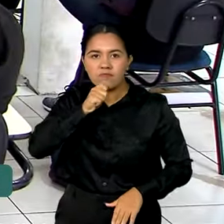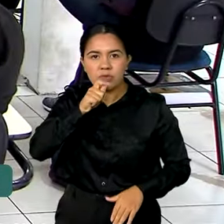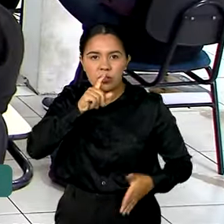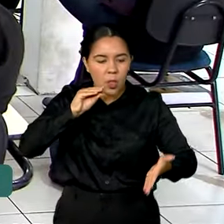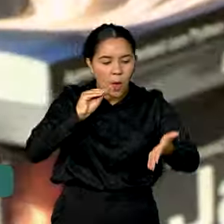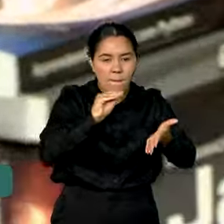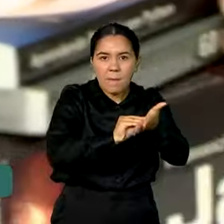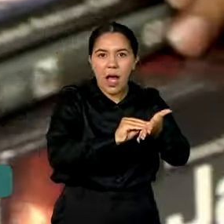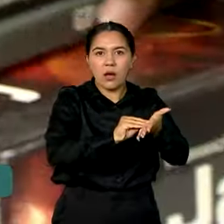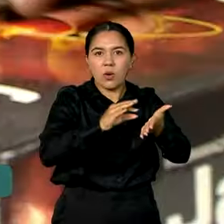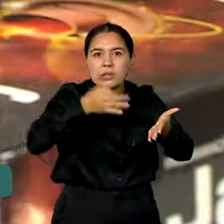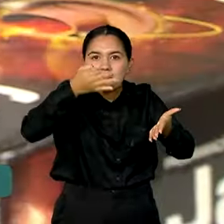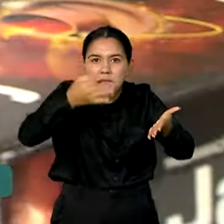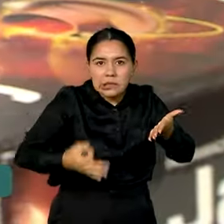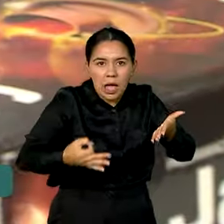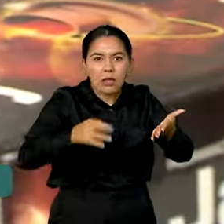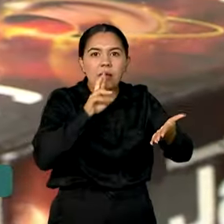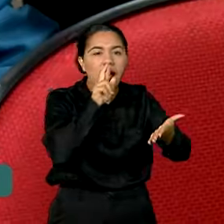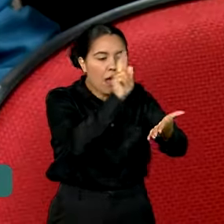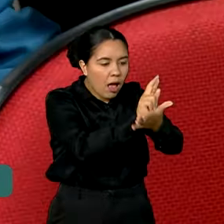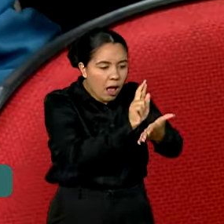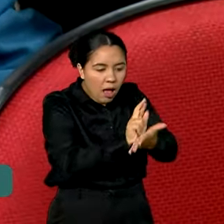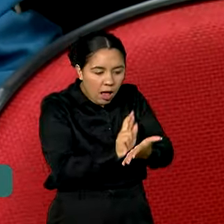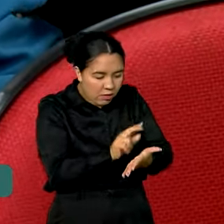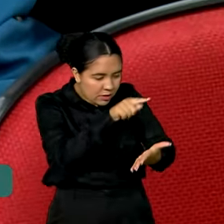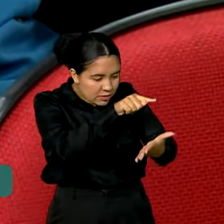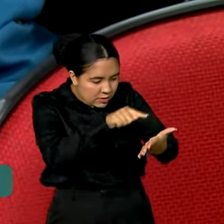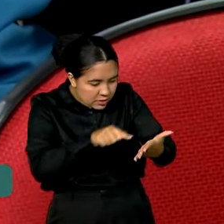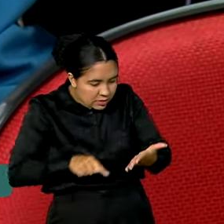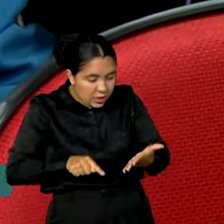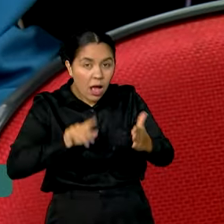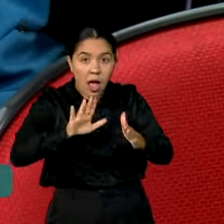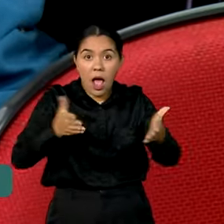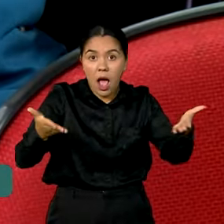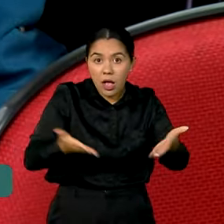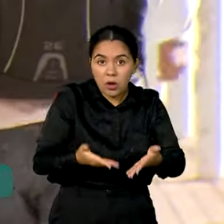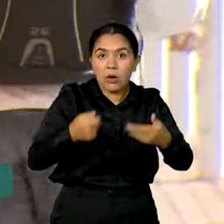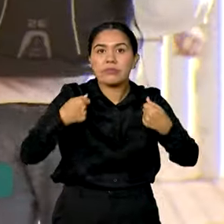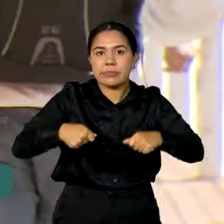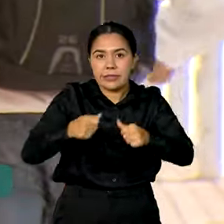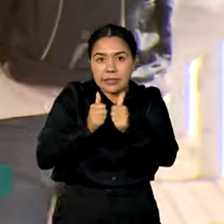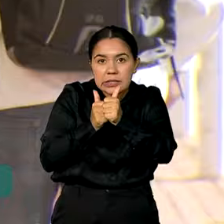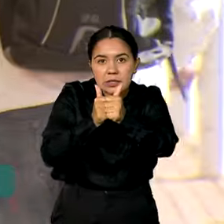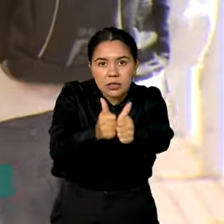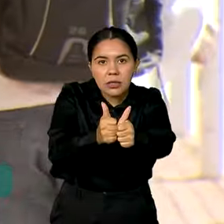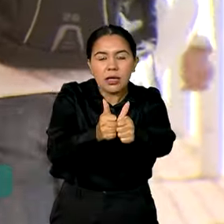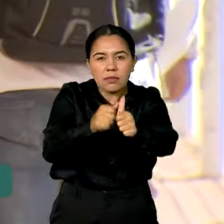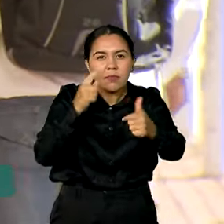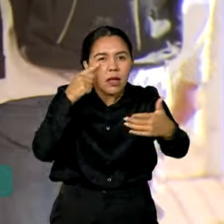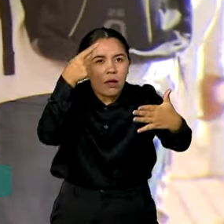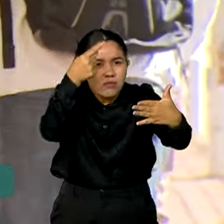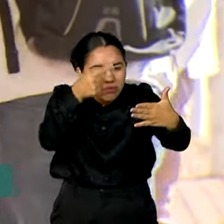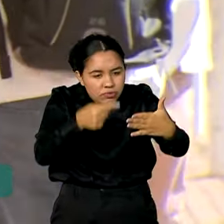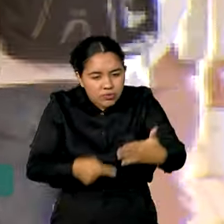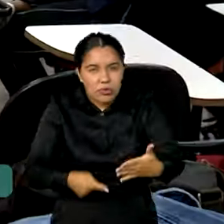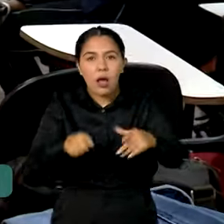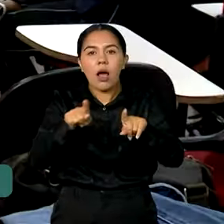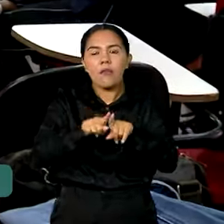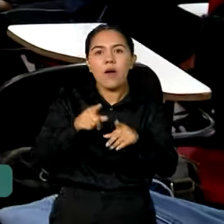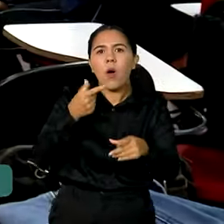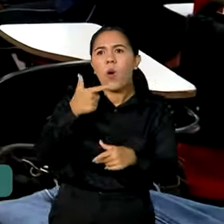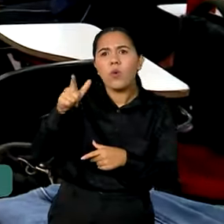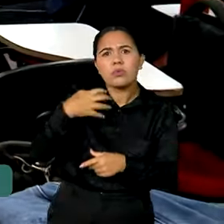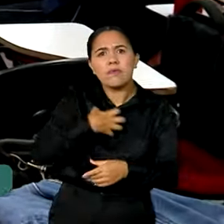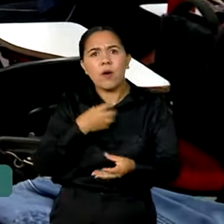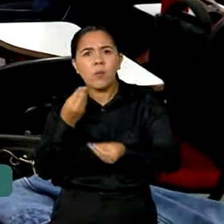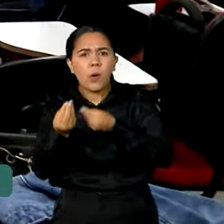o tipo de prova no cartão resposta poderão agora seguir no certame, já que outras formas de identificação